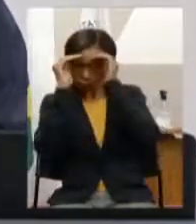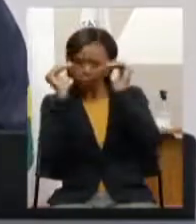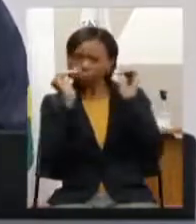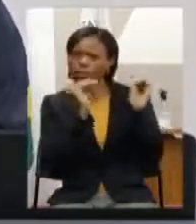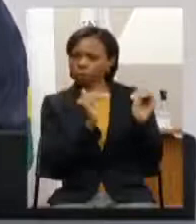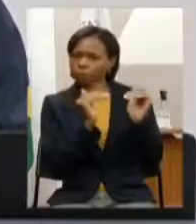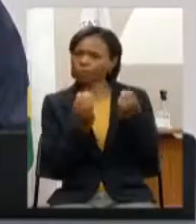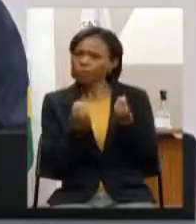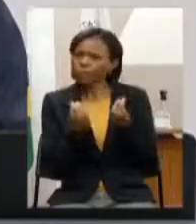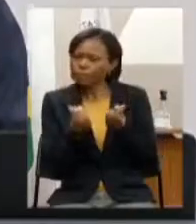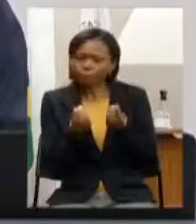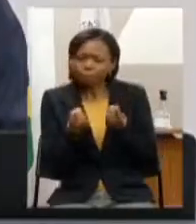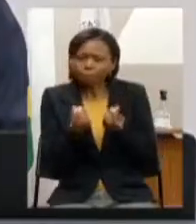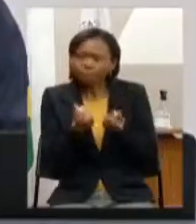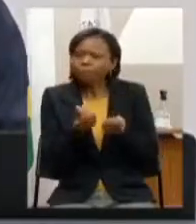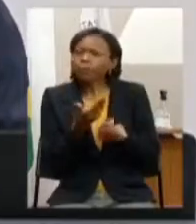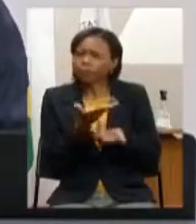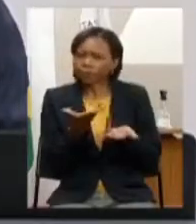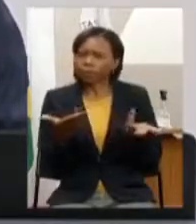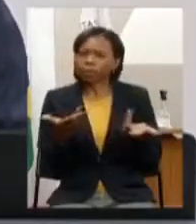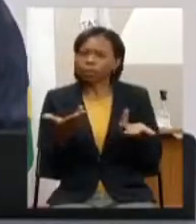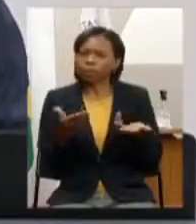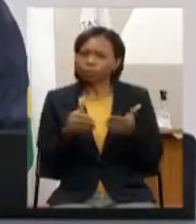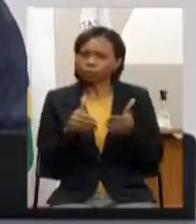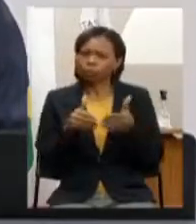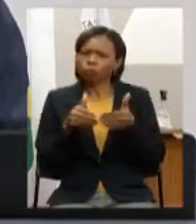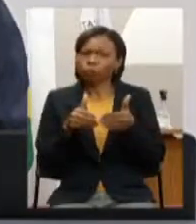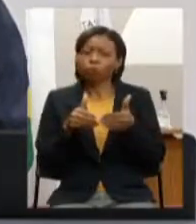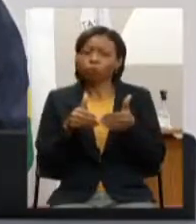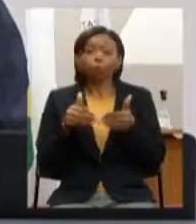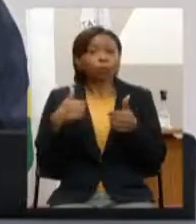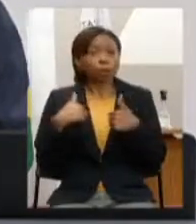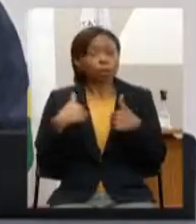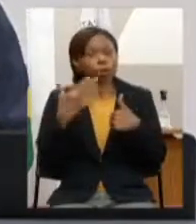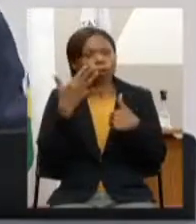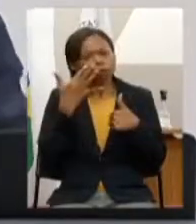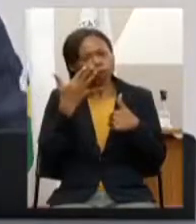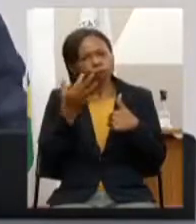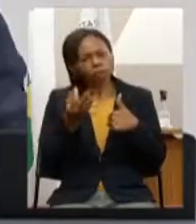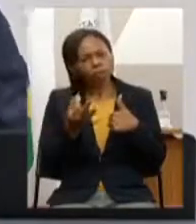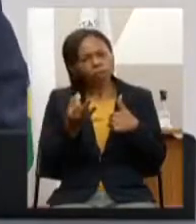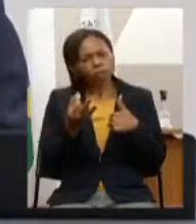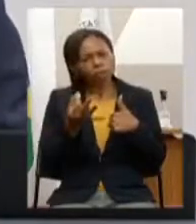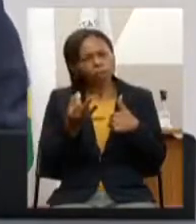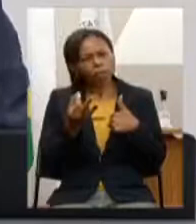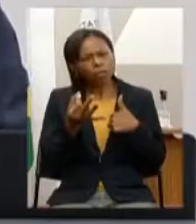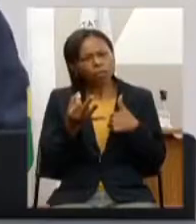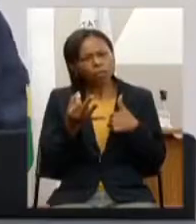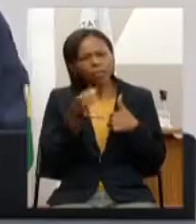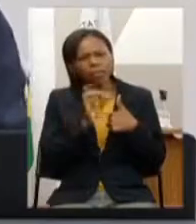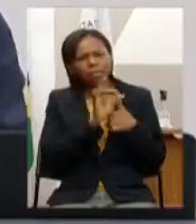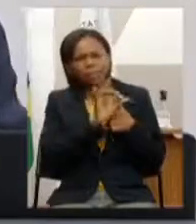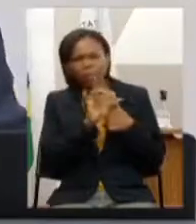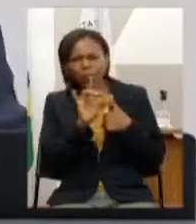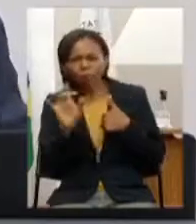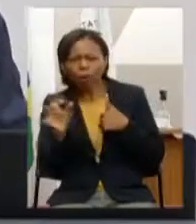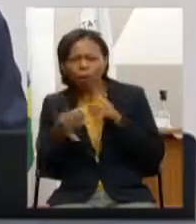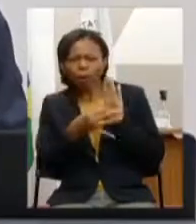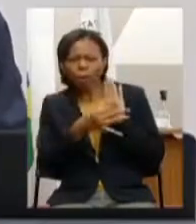participação popular eu ouvi atentamente a cada um de vocês vendo